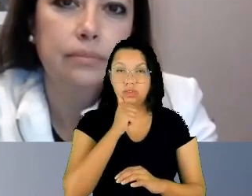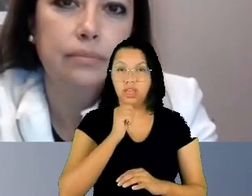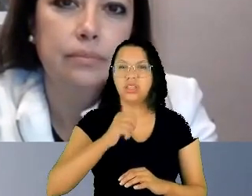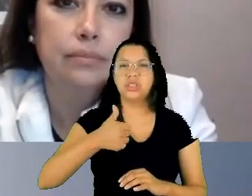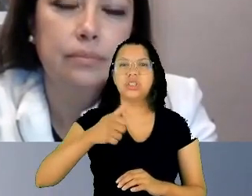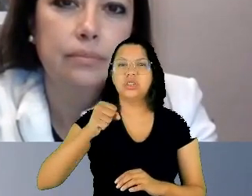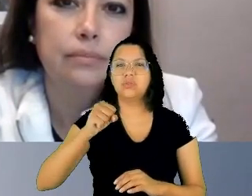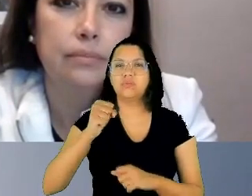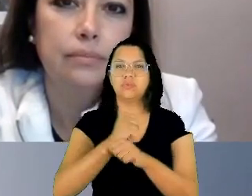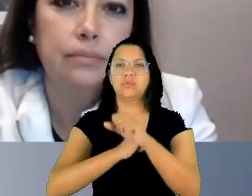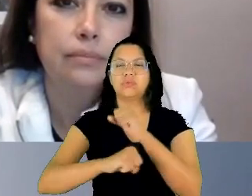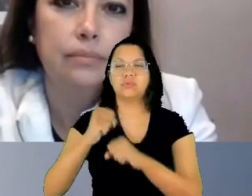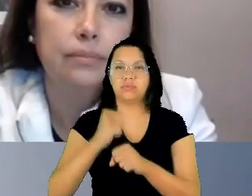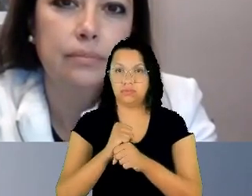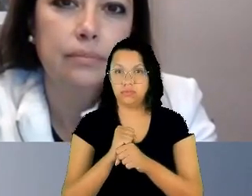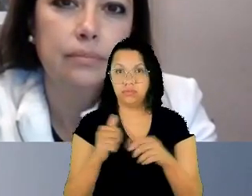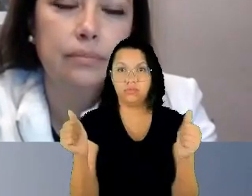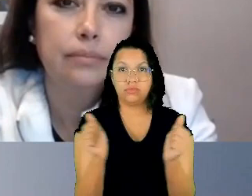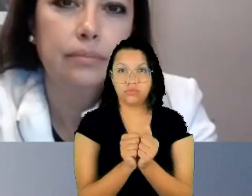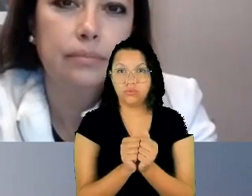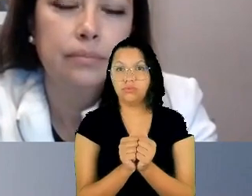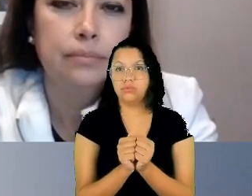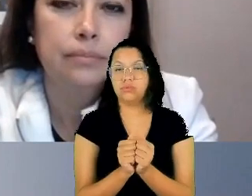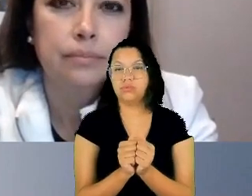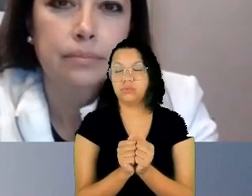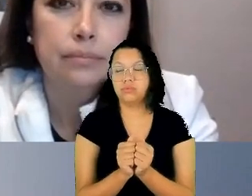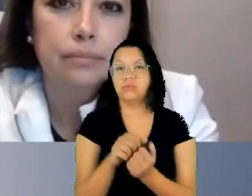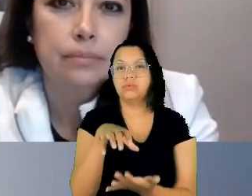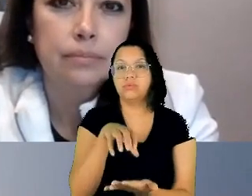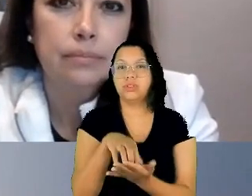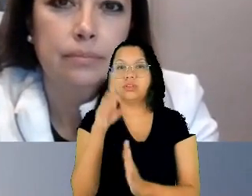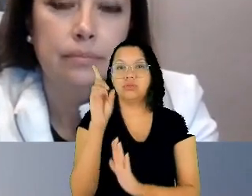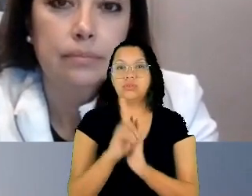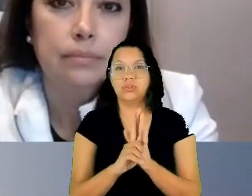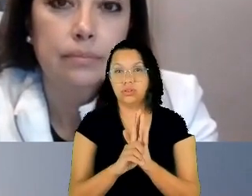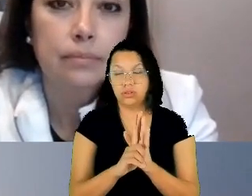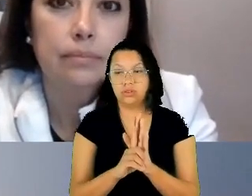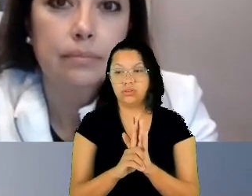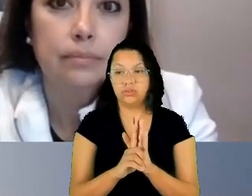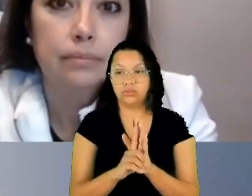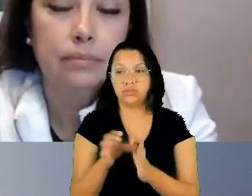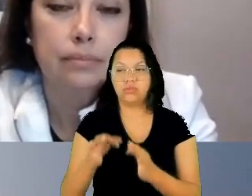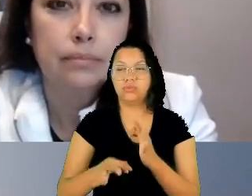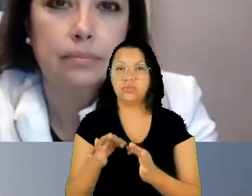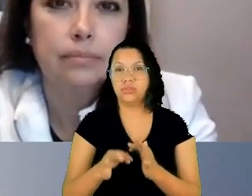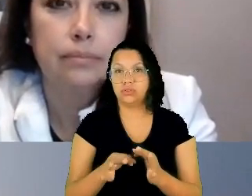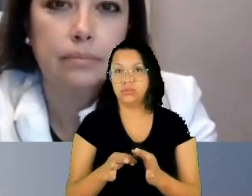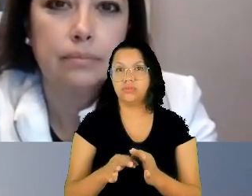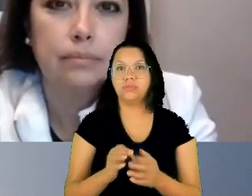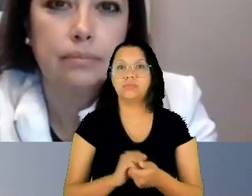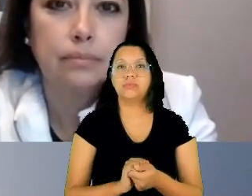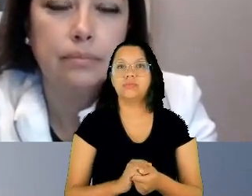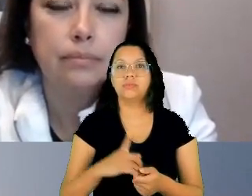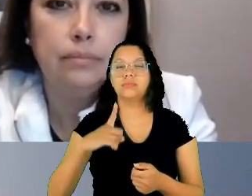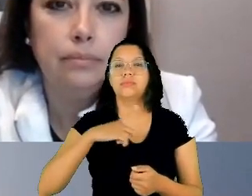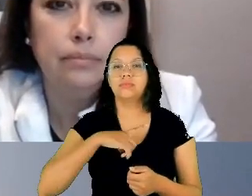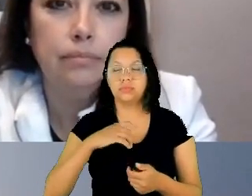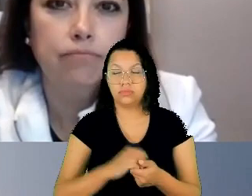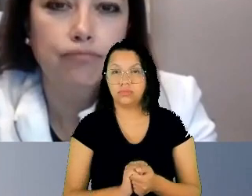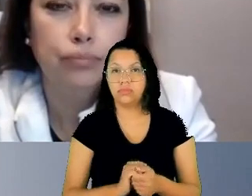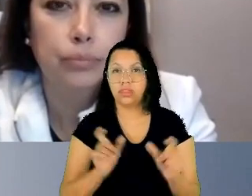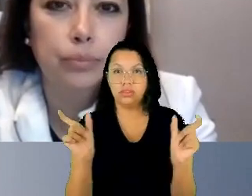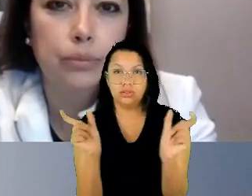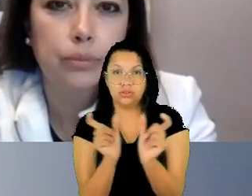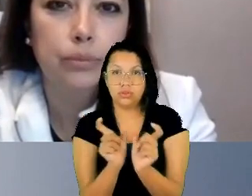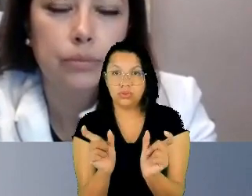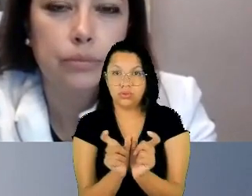juntamente com o Centro pela Justiça e o Direito Internacional, houve um litigão de consórcio ativo que envolvia também a Maré da Penha, era o Cladden, o CG, Maré da